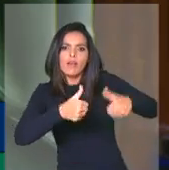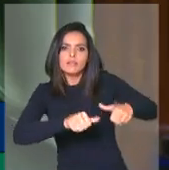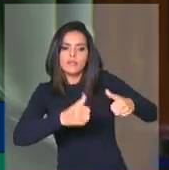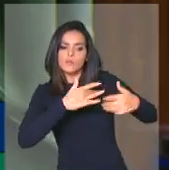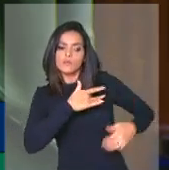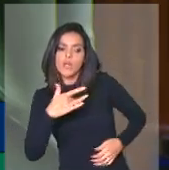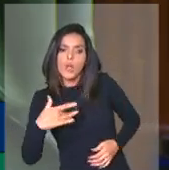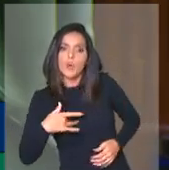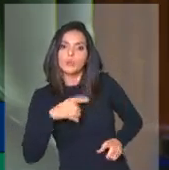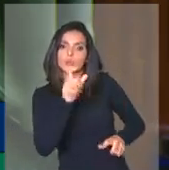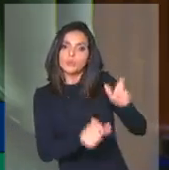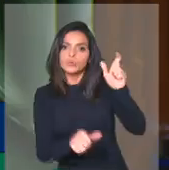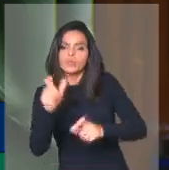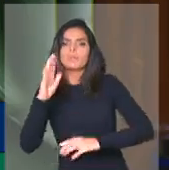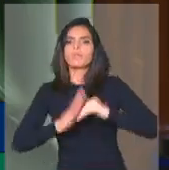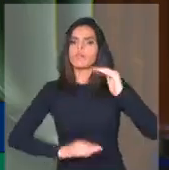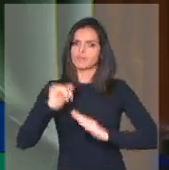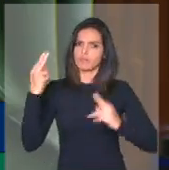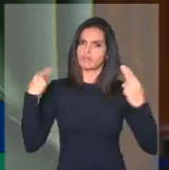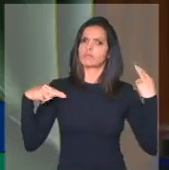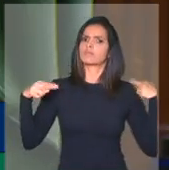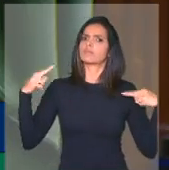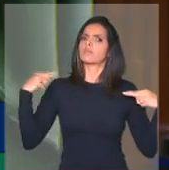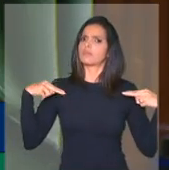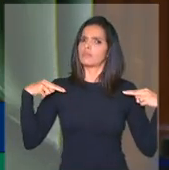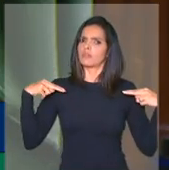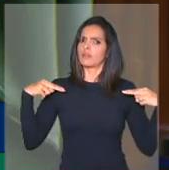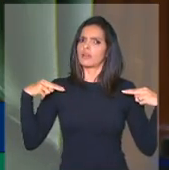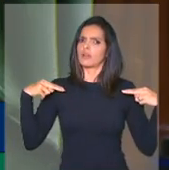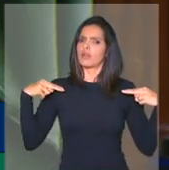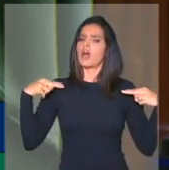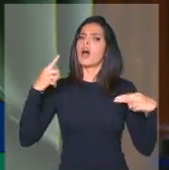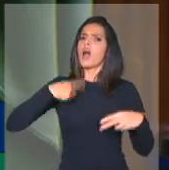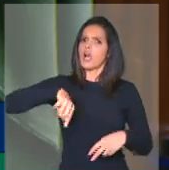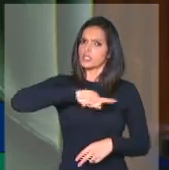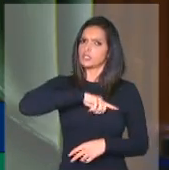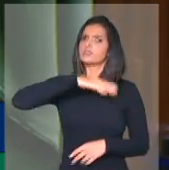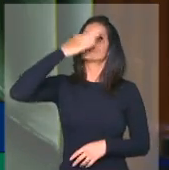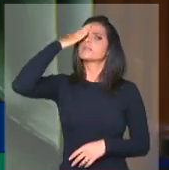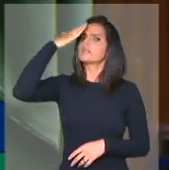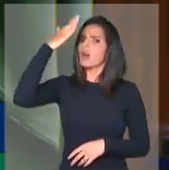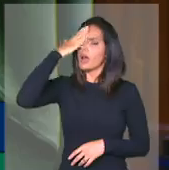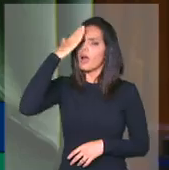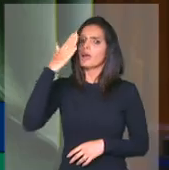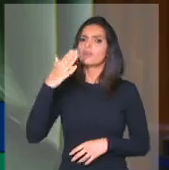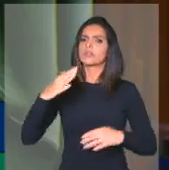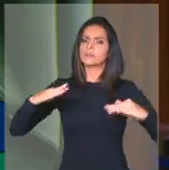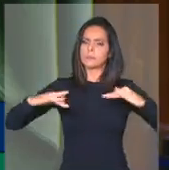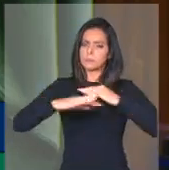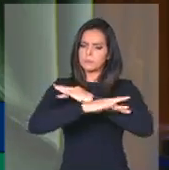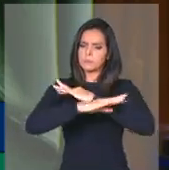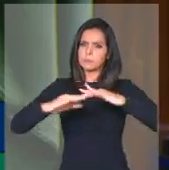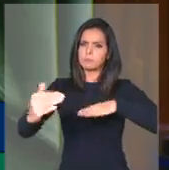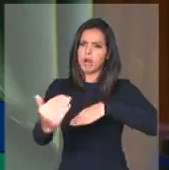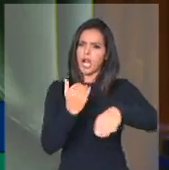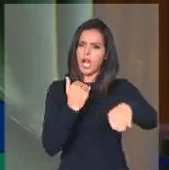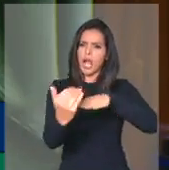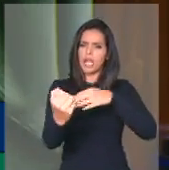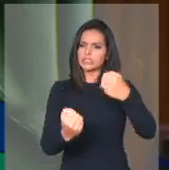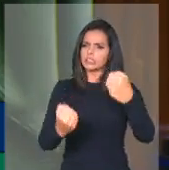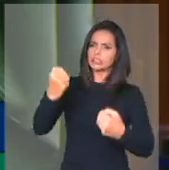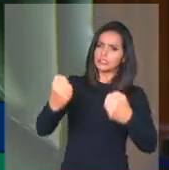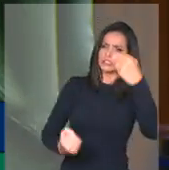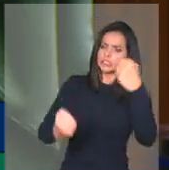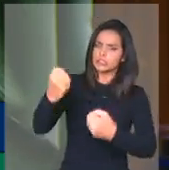Todos nós sabemos que o trânsito é cada vez mais